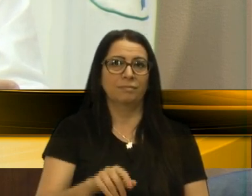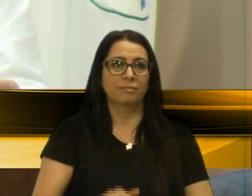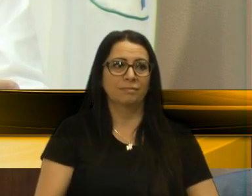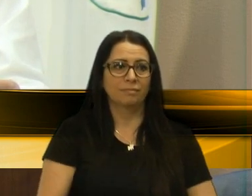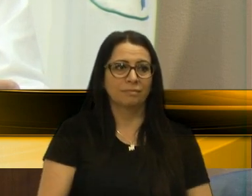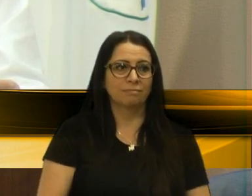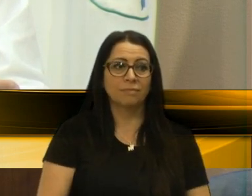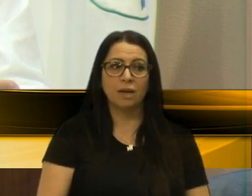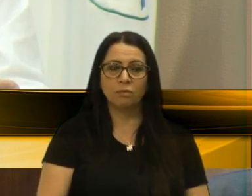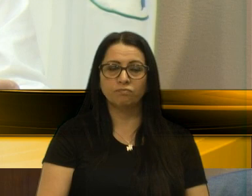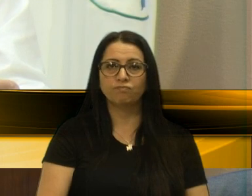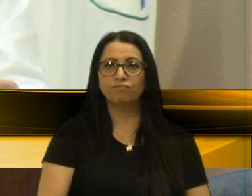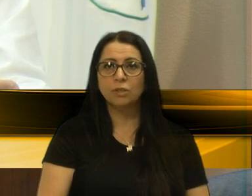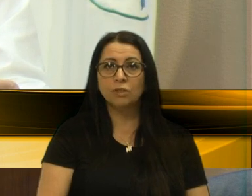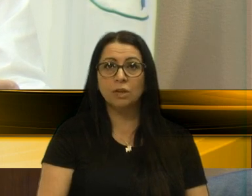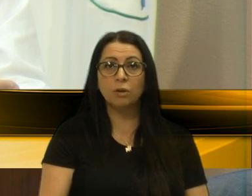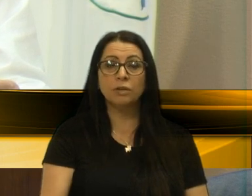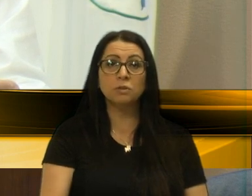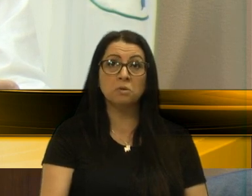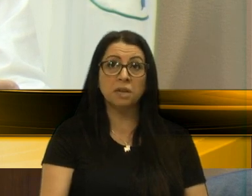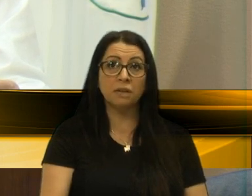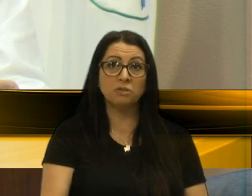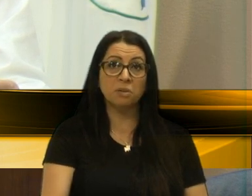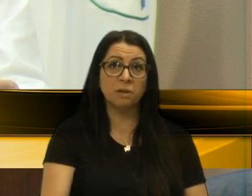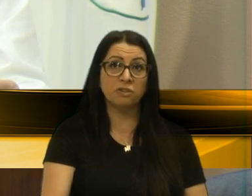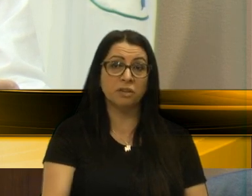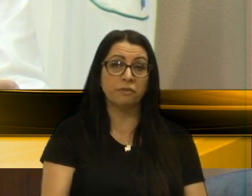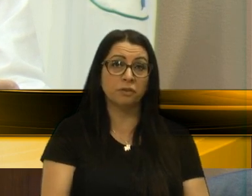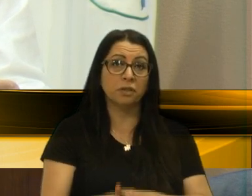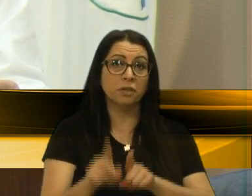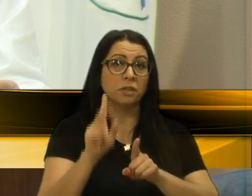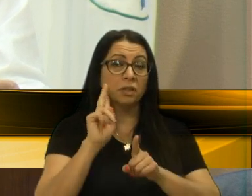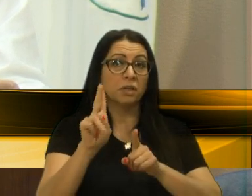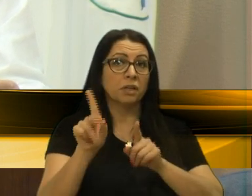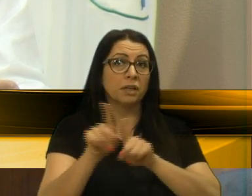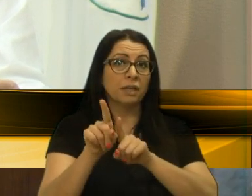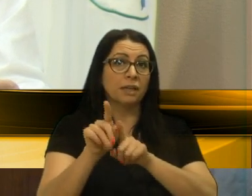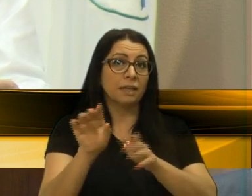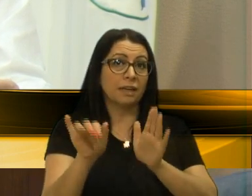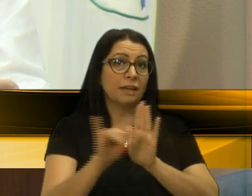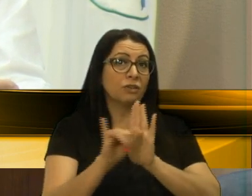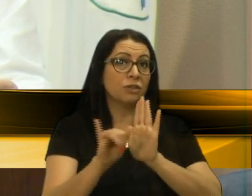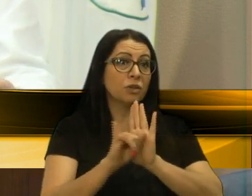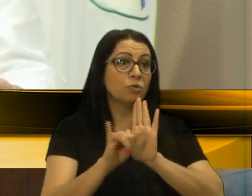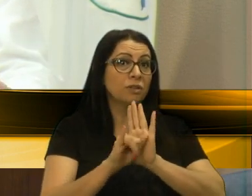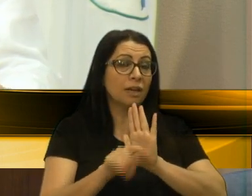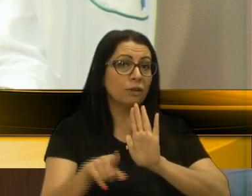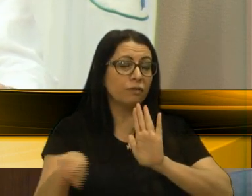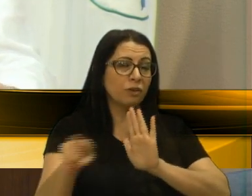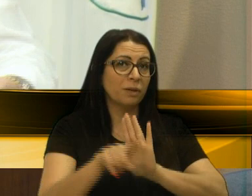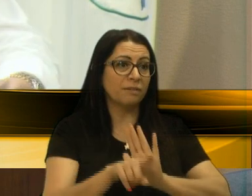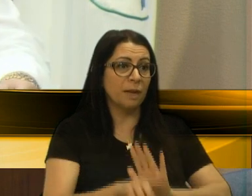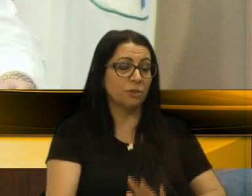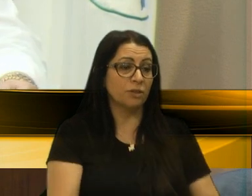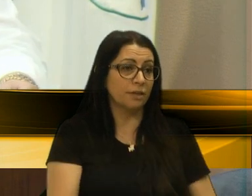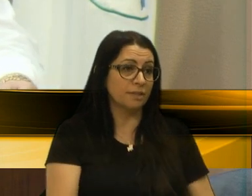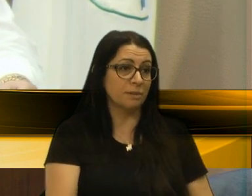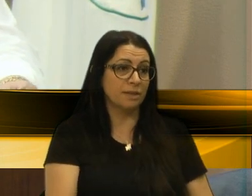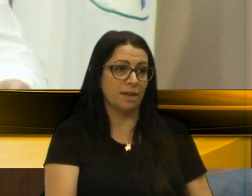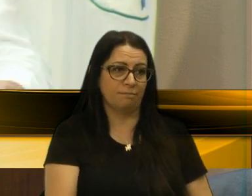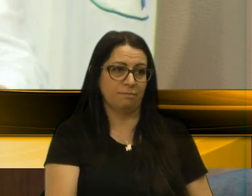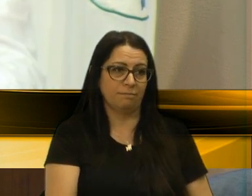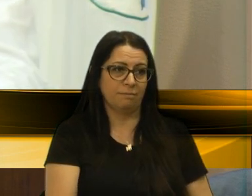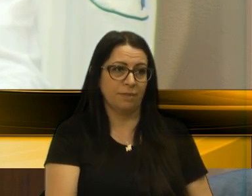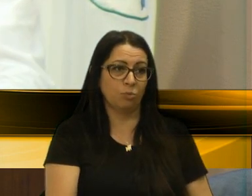nunca mais sairá do Judiciário. A Câmara não obedeceu o Estatuto das Cidades e não teve participação popular.